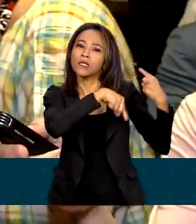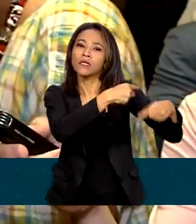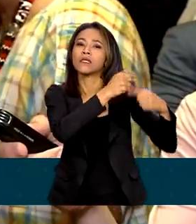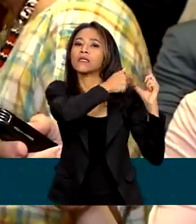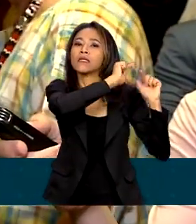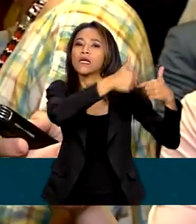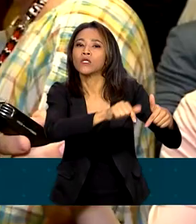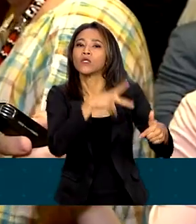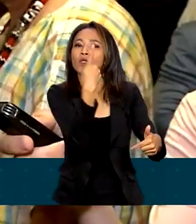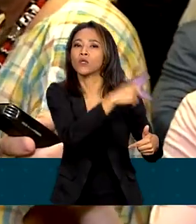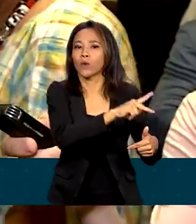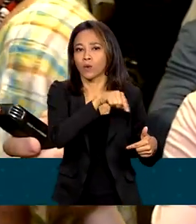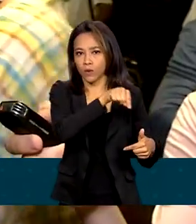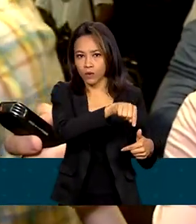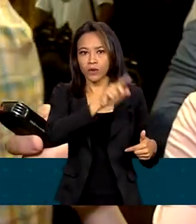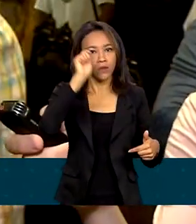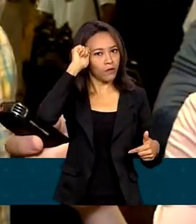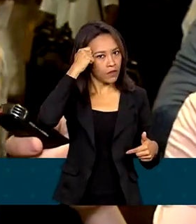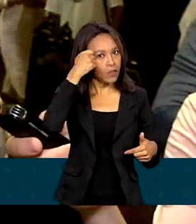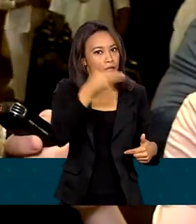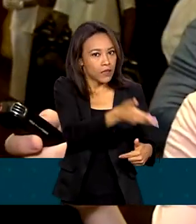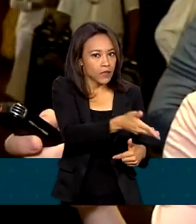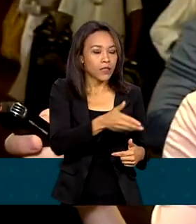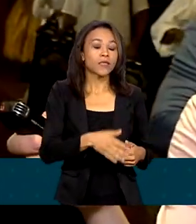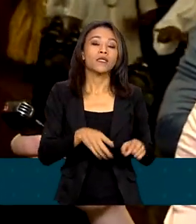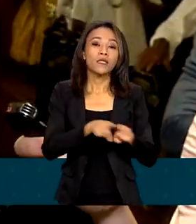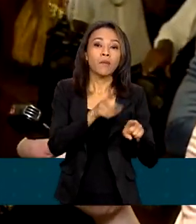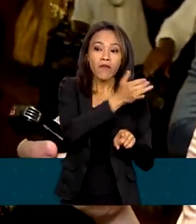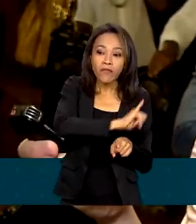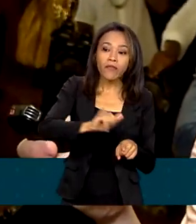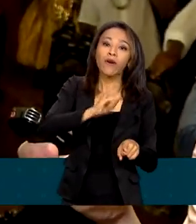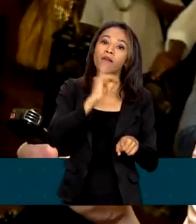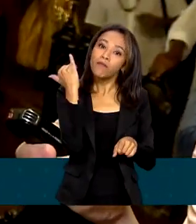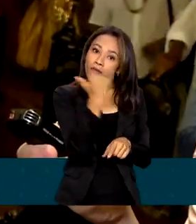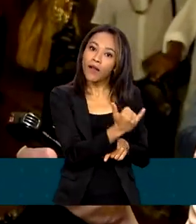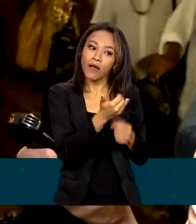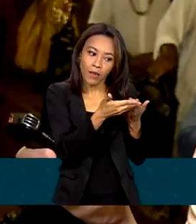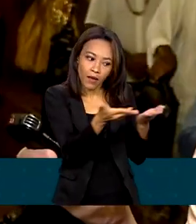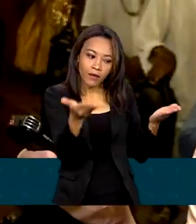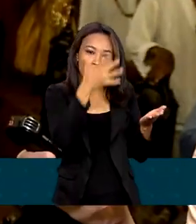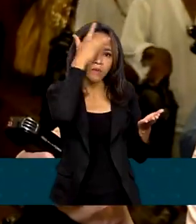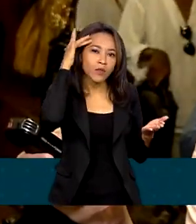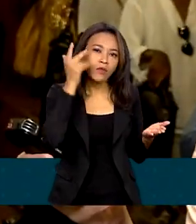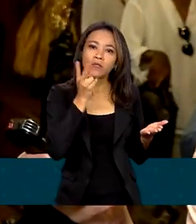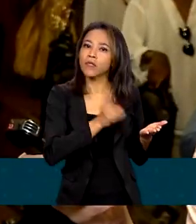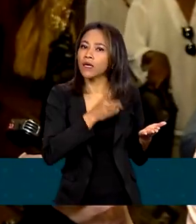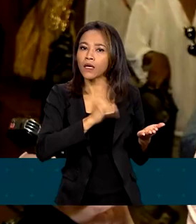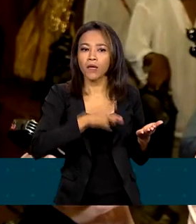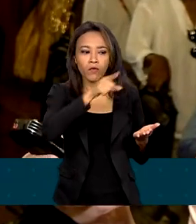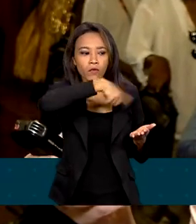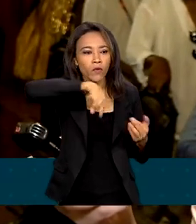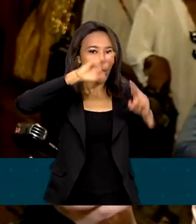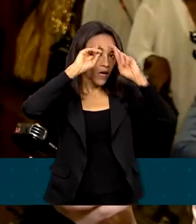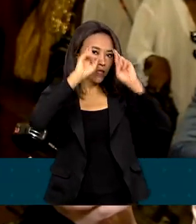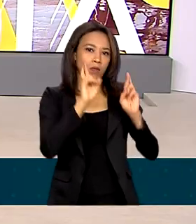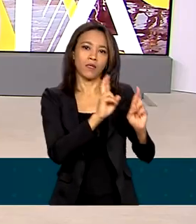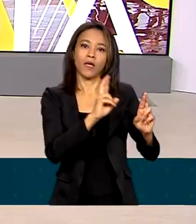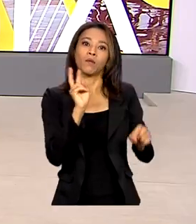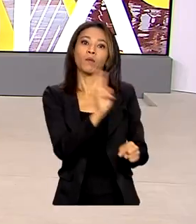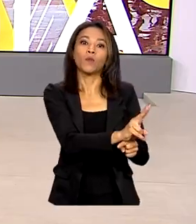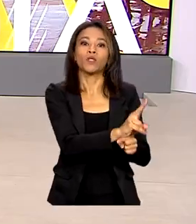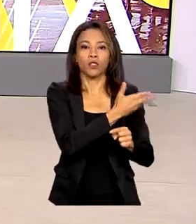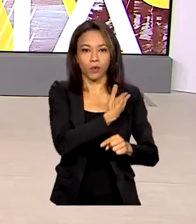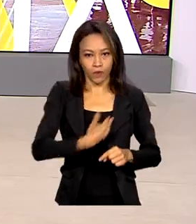mas também no sentido de dizer a essas pessoas que elas vão estar sempre sendo respeitadas e guardadas pelo Estado.